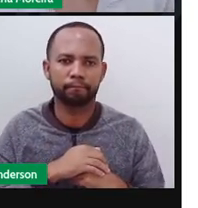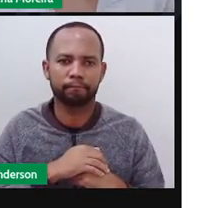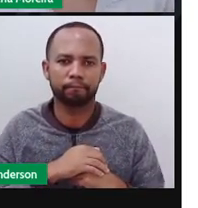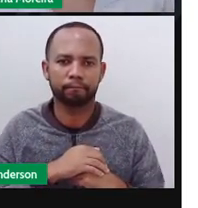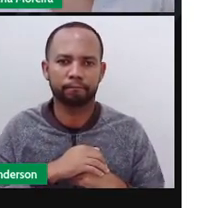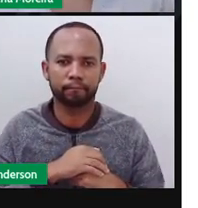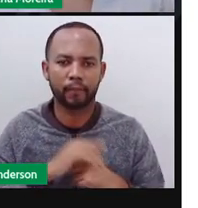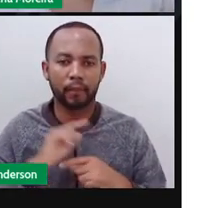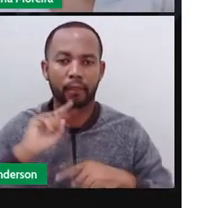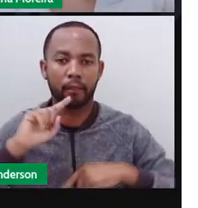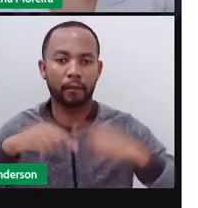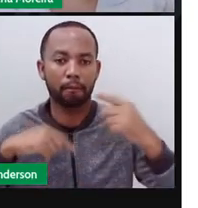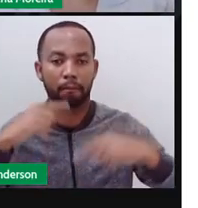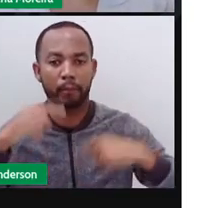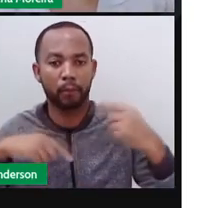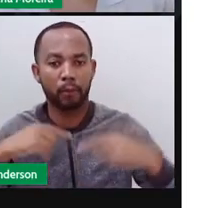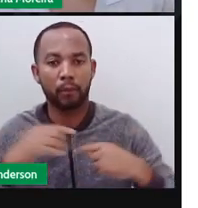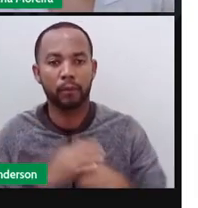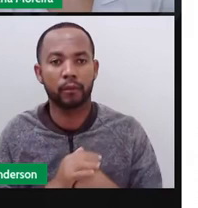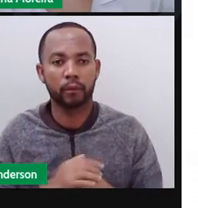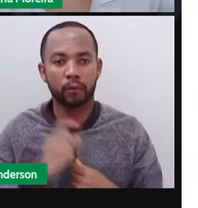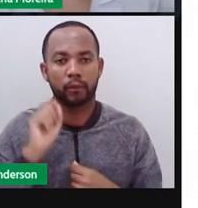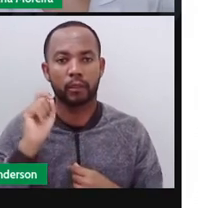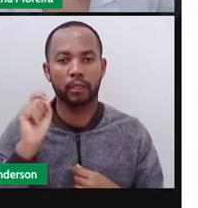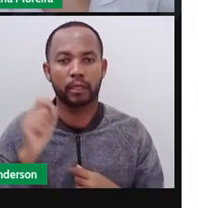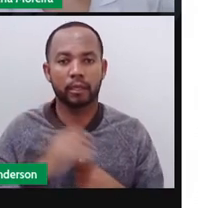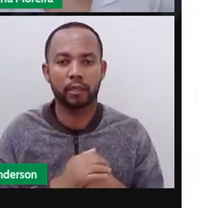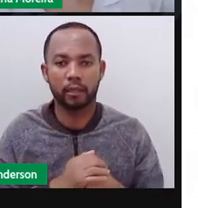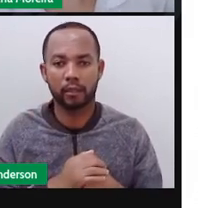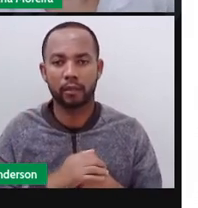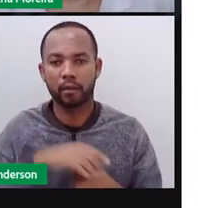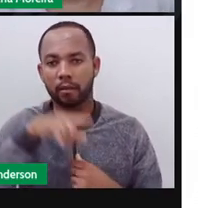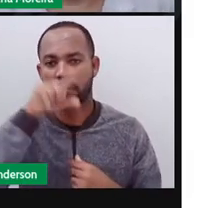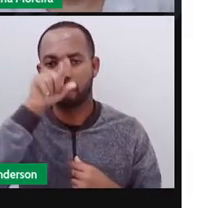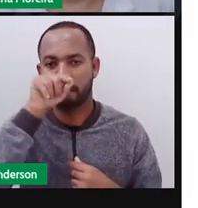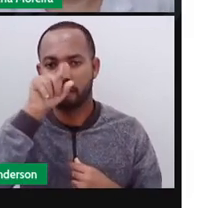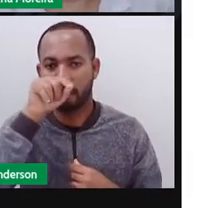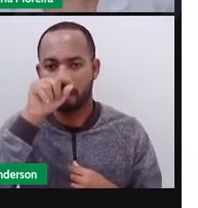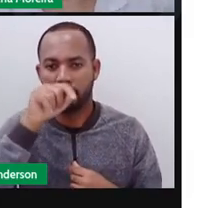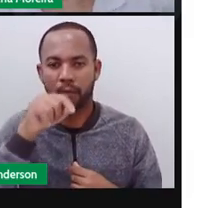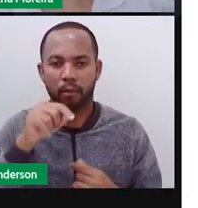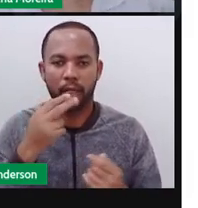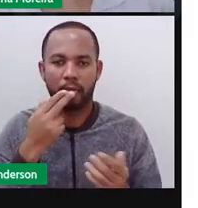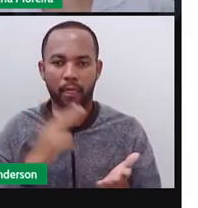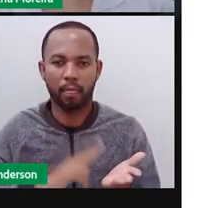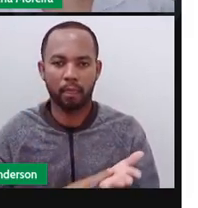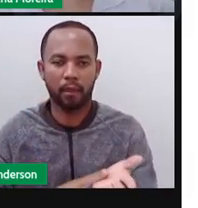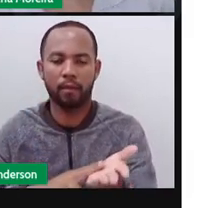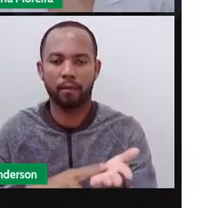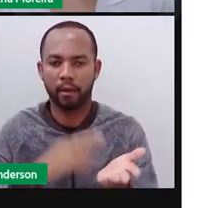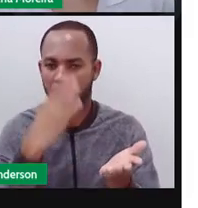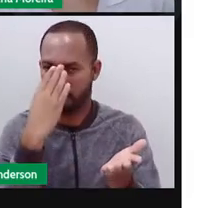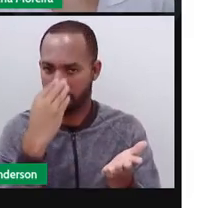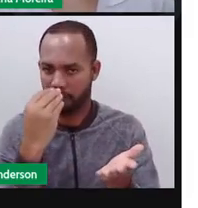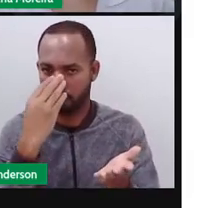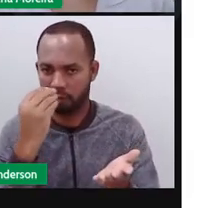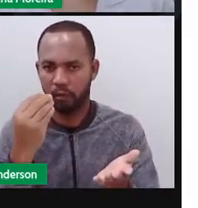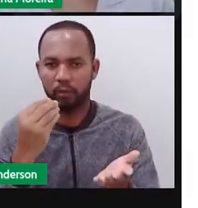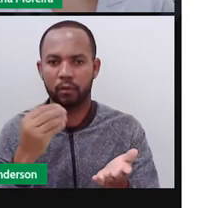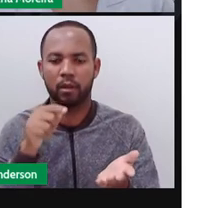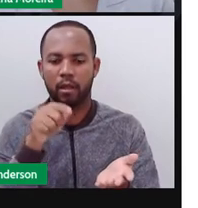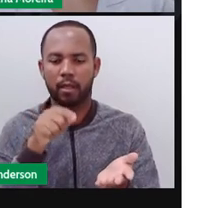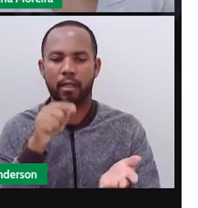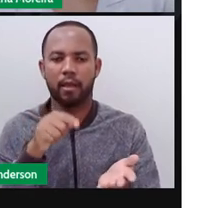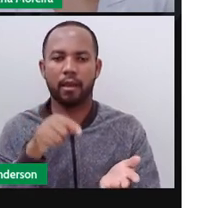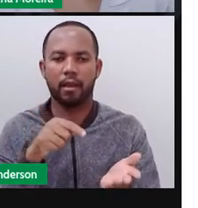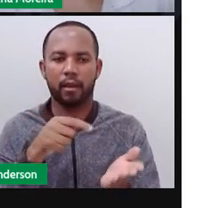No dia seguinte, um pombo-correio entregou um bilhete para a raposa, no qual estava